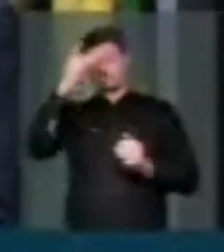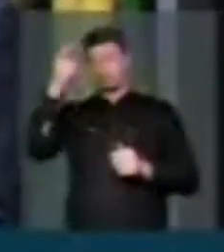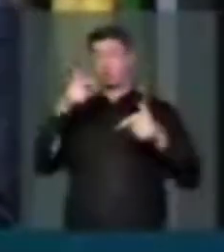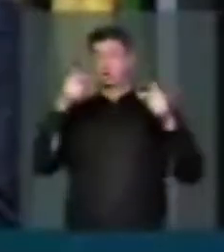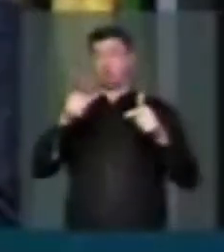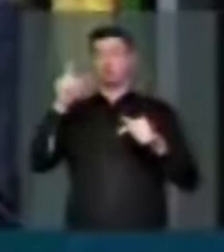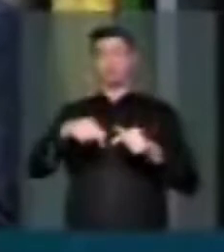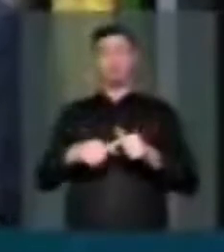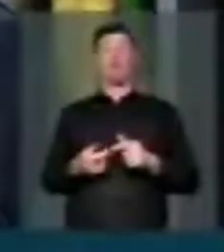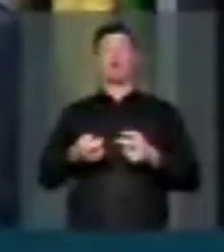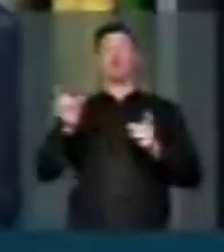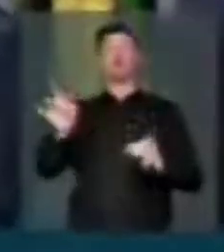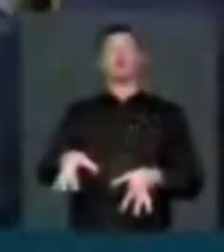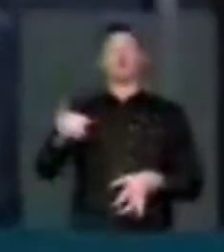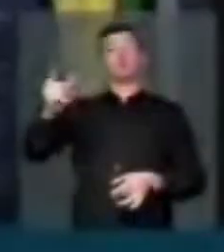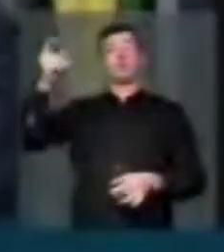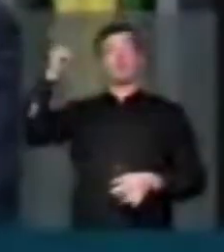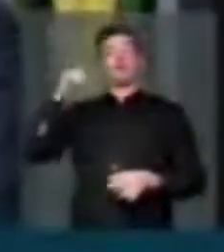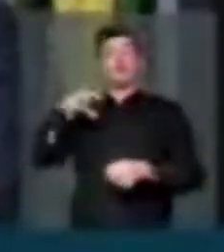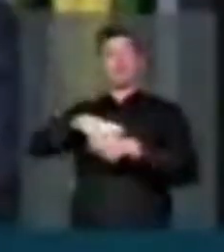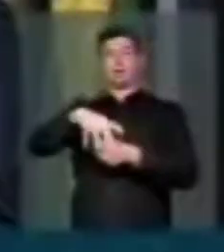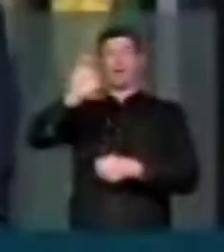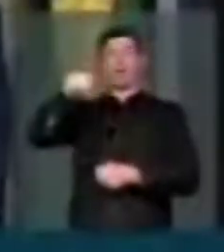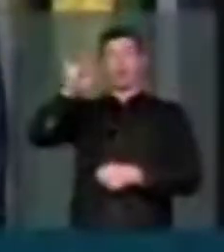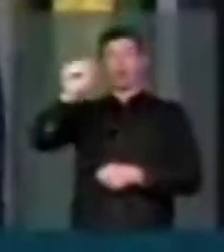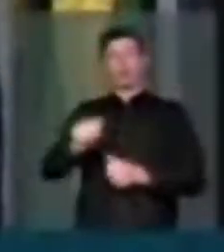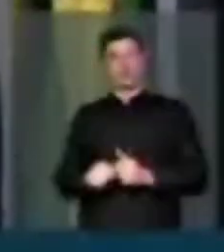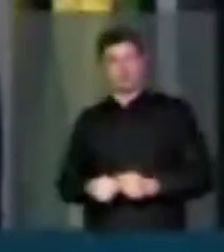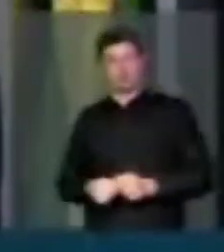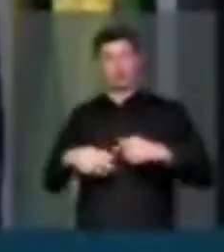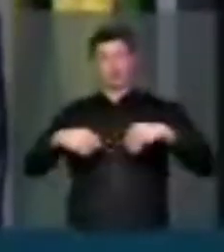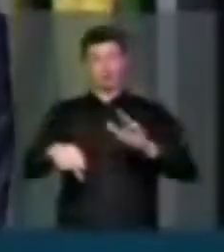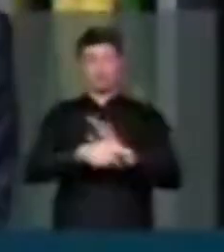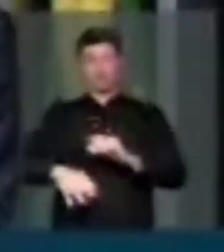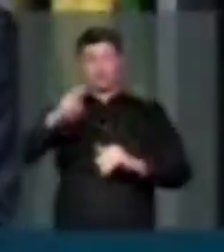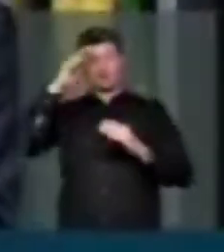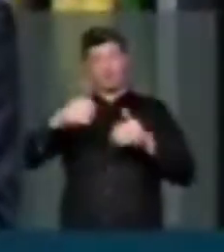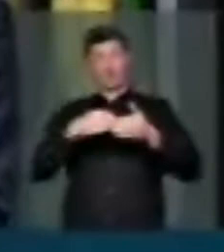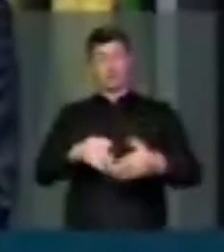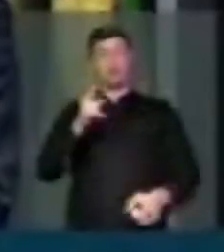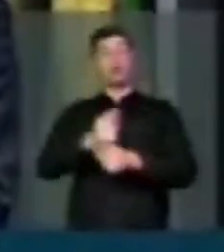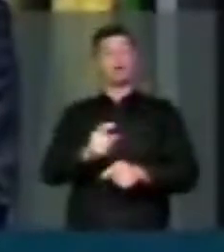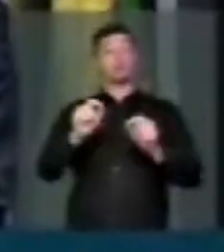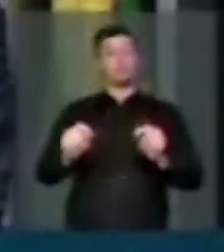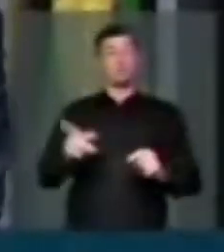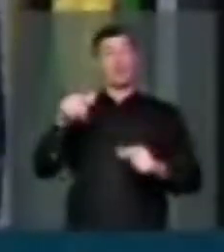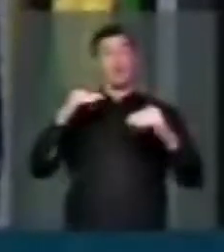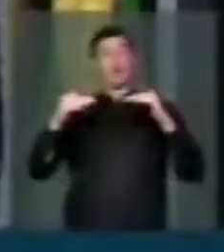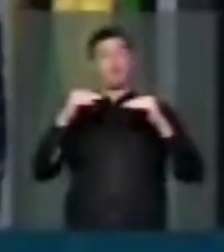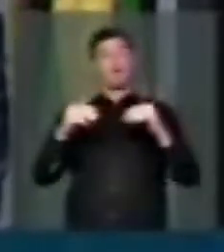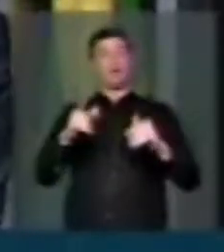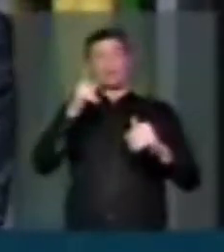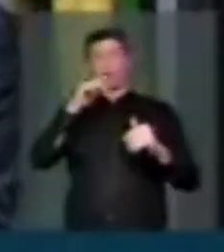um resquício do período colonial. Os terrenos de marinha são identificados a partir da média das